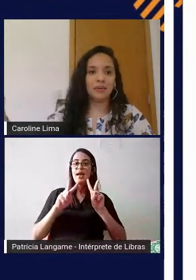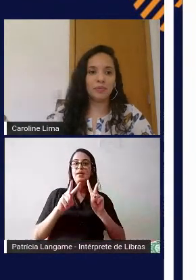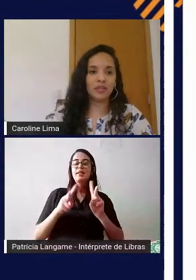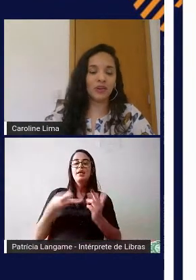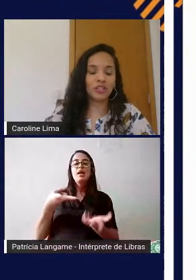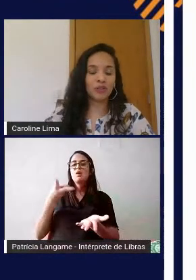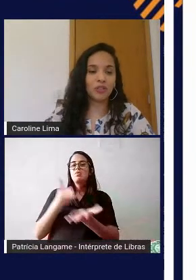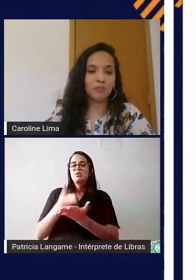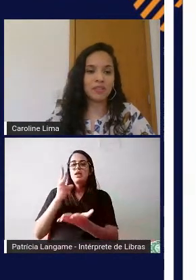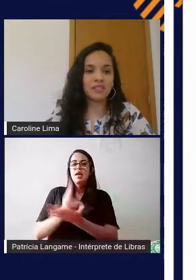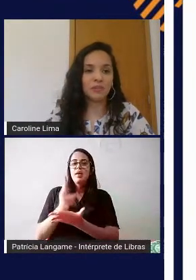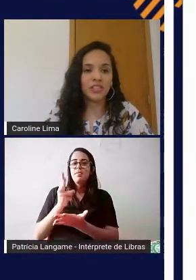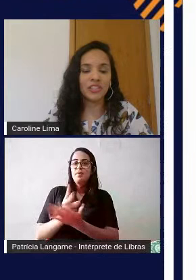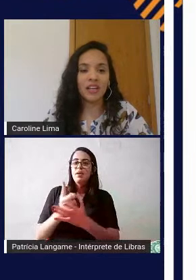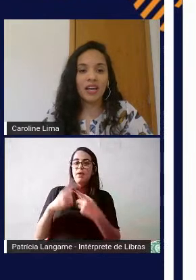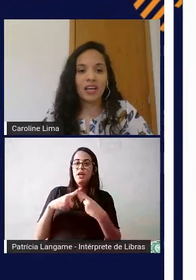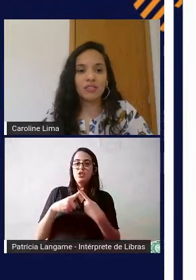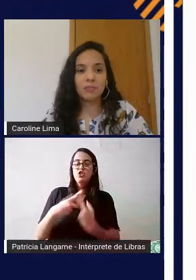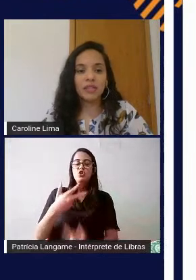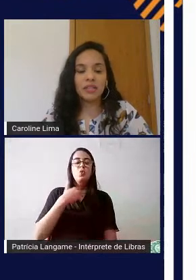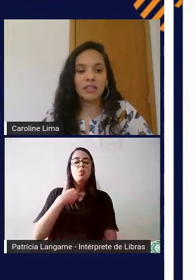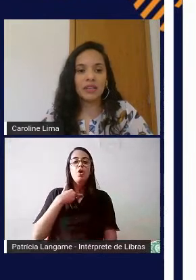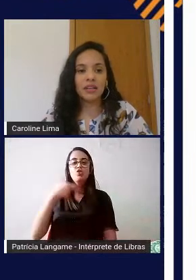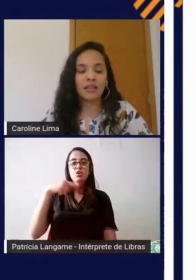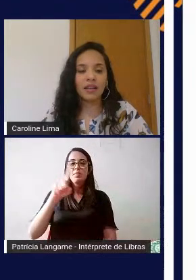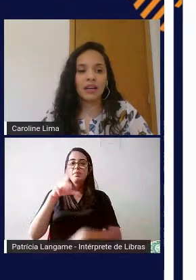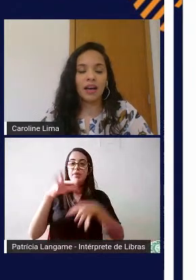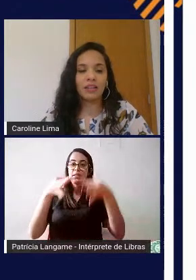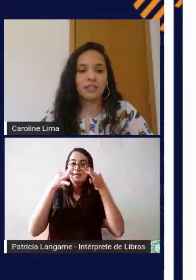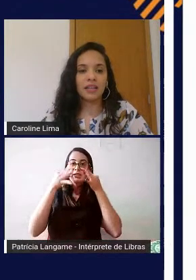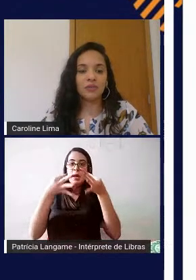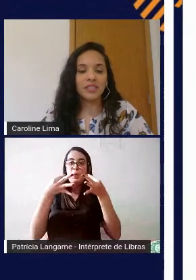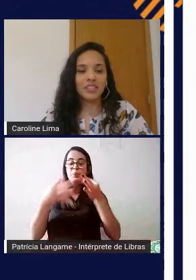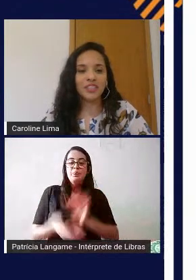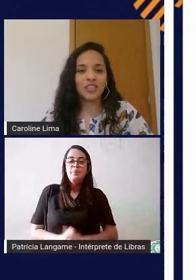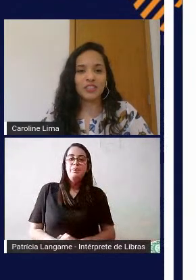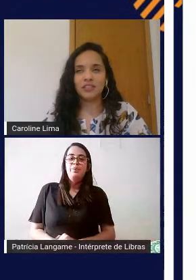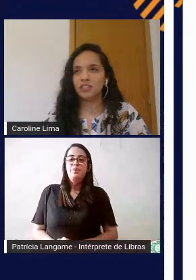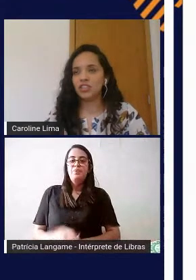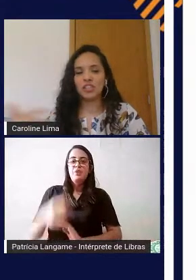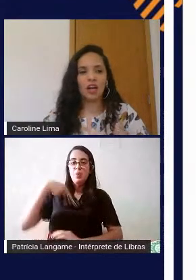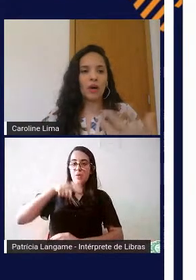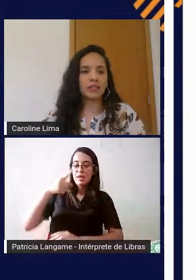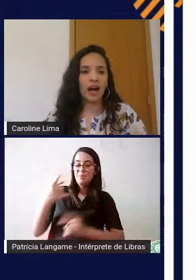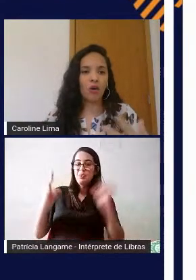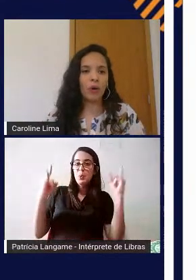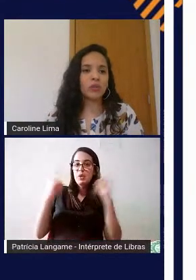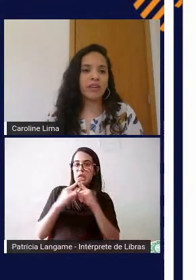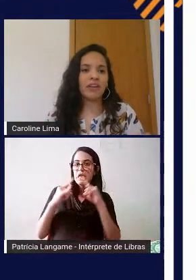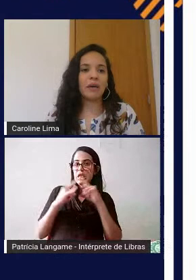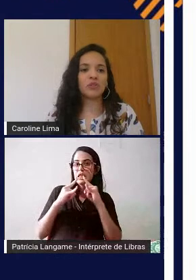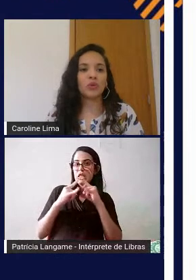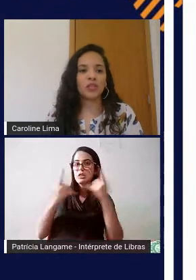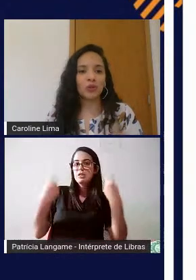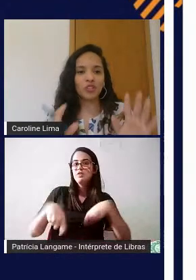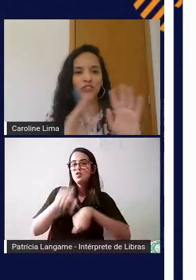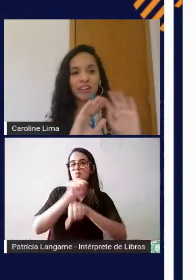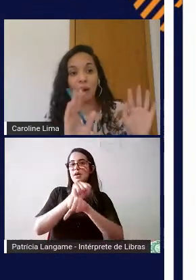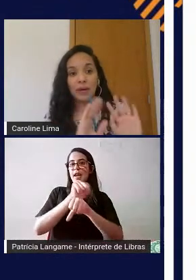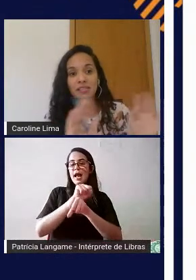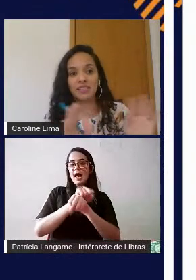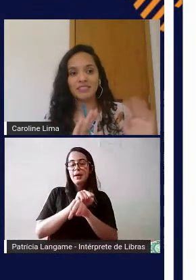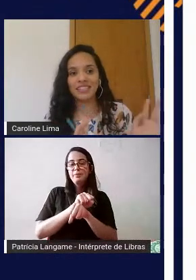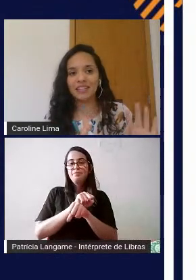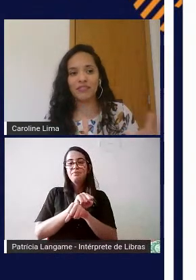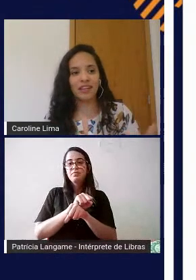ia né porque agora a não pode ir presencialmente eu sempre que ia até o Ines e tinha que aguardar alguma coisa ficava lá pelos corredores